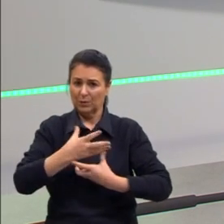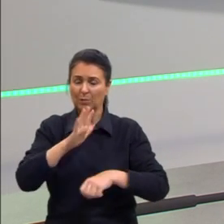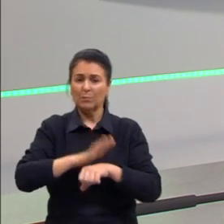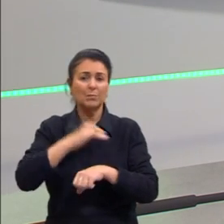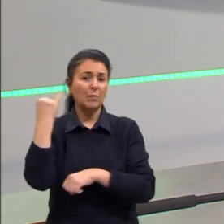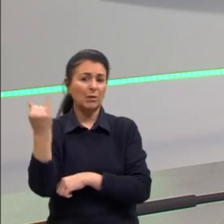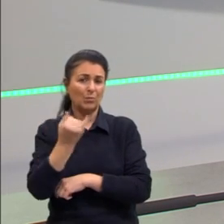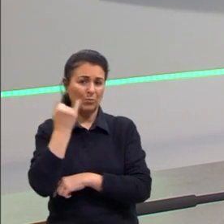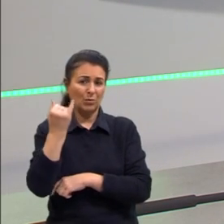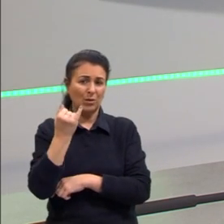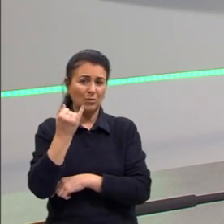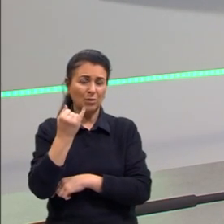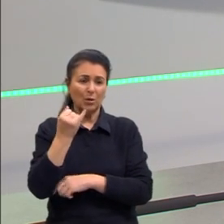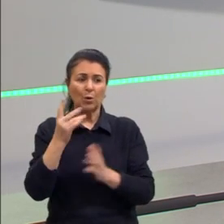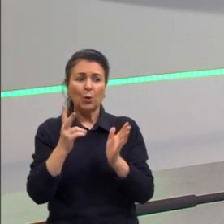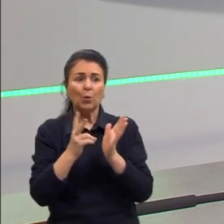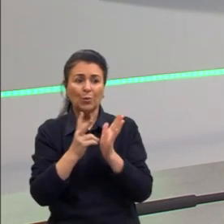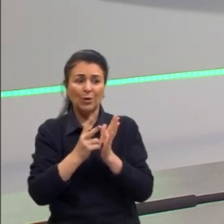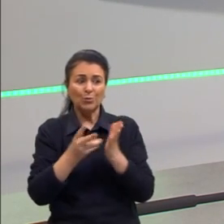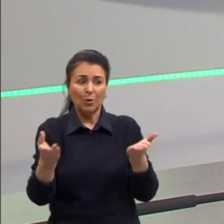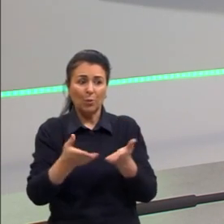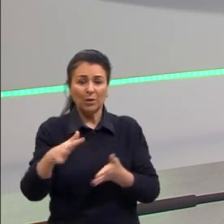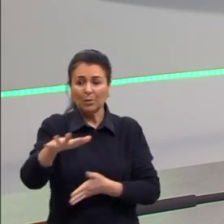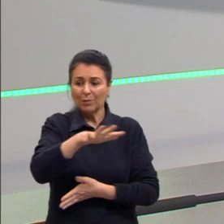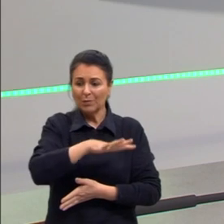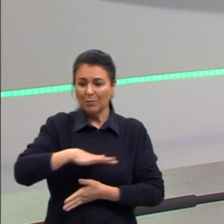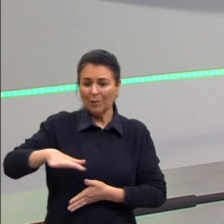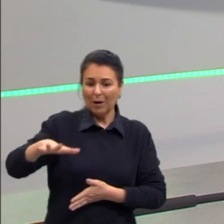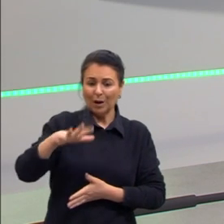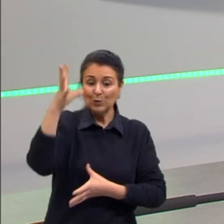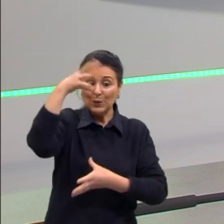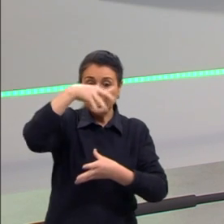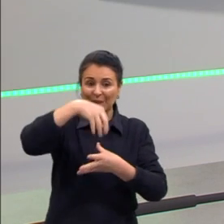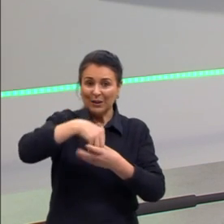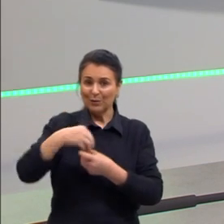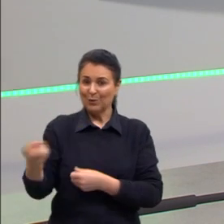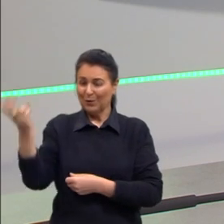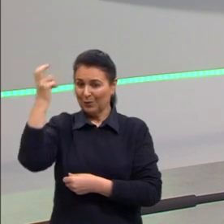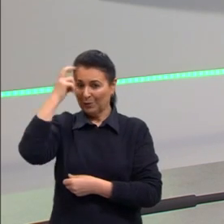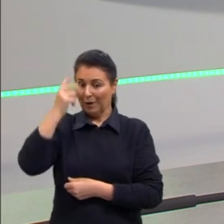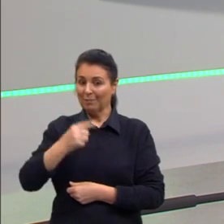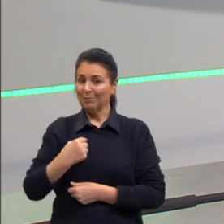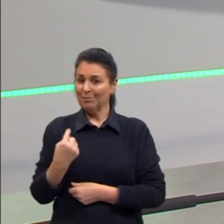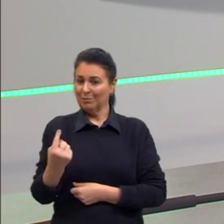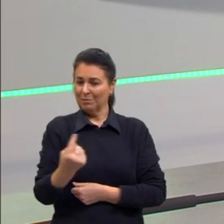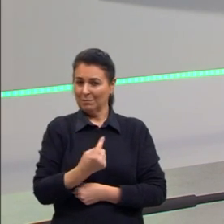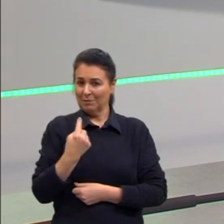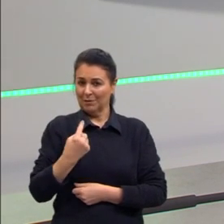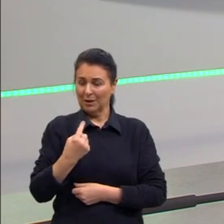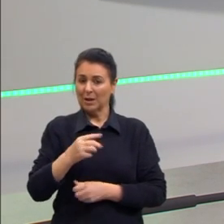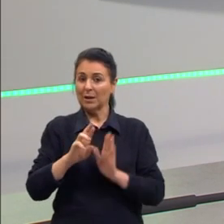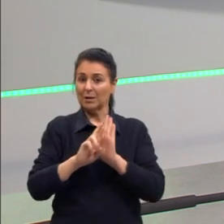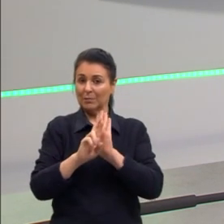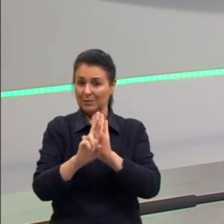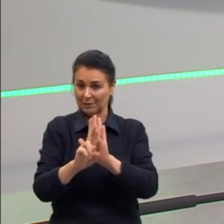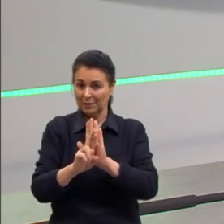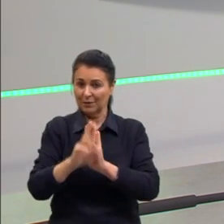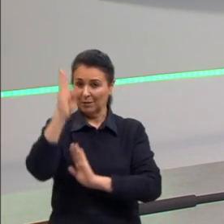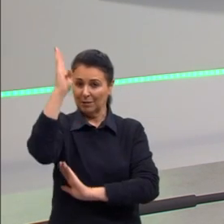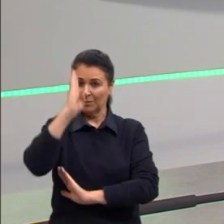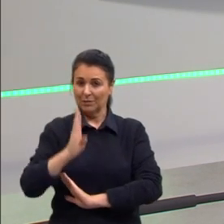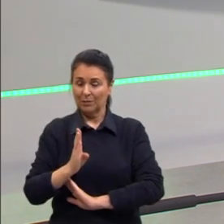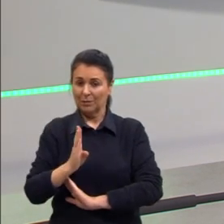era, olha, o índio agora tem um espaço dentro da nossa cultura. Ele representa essa figura aqui dentro do Brasil. Então, a primeira